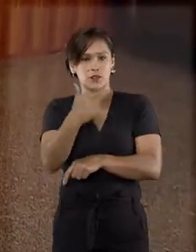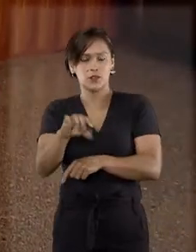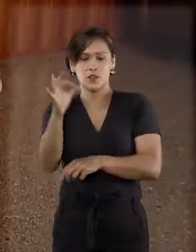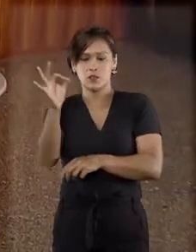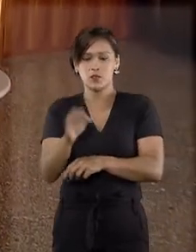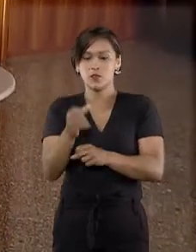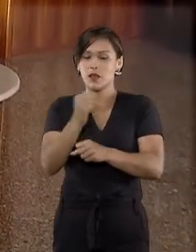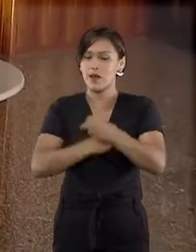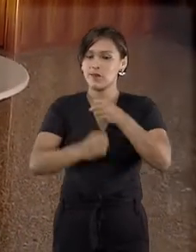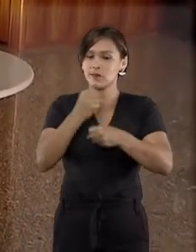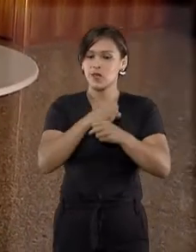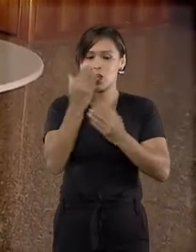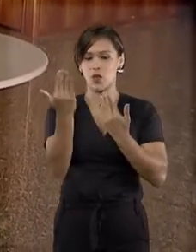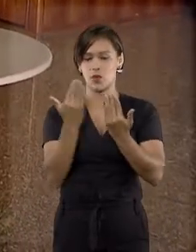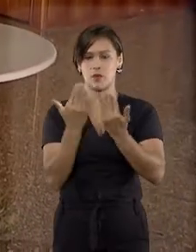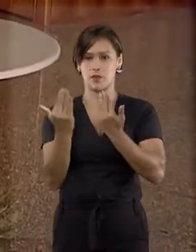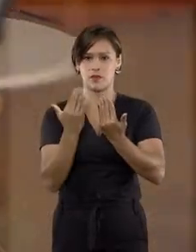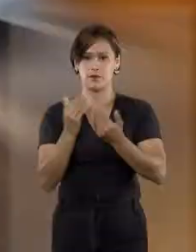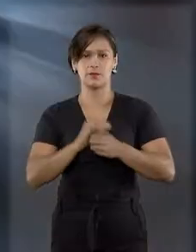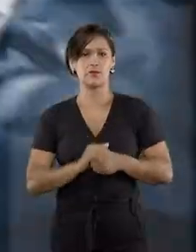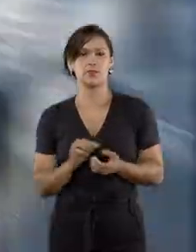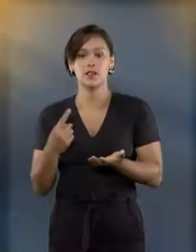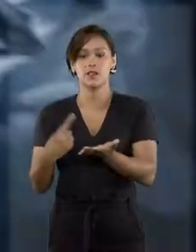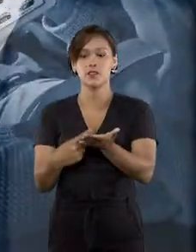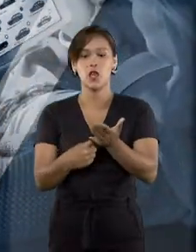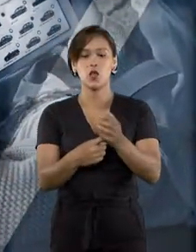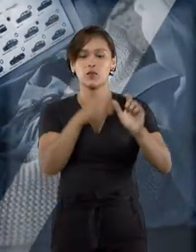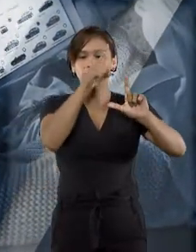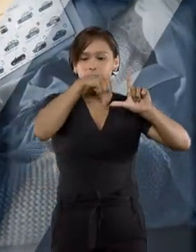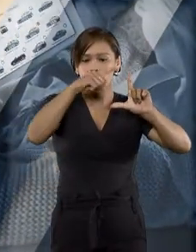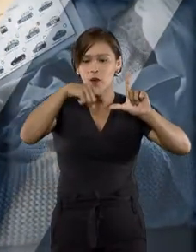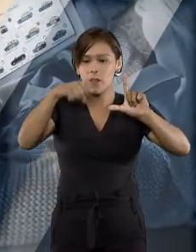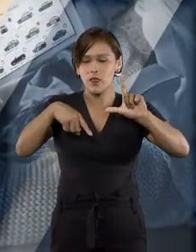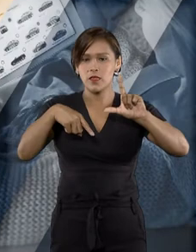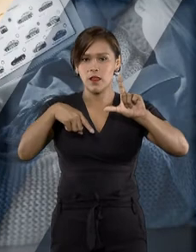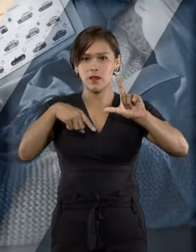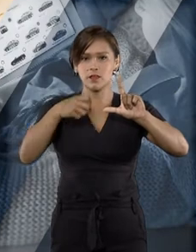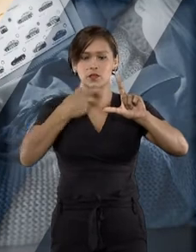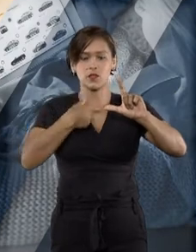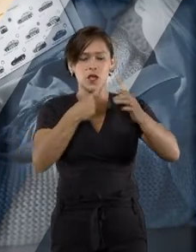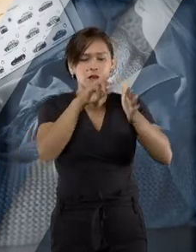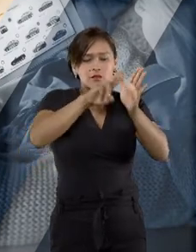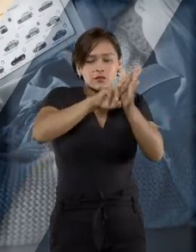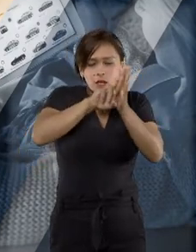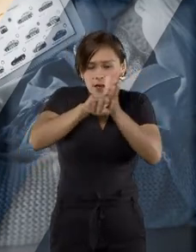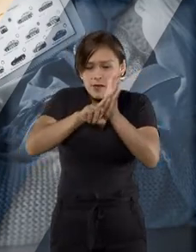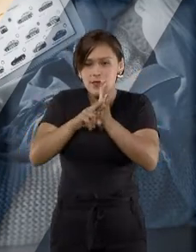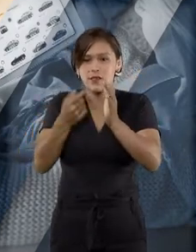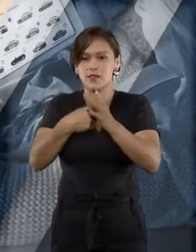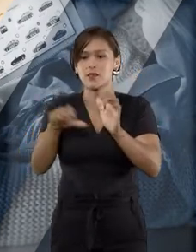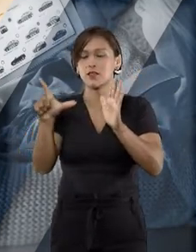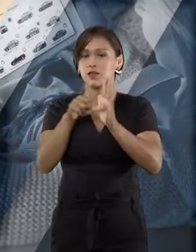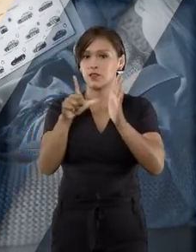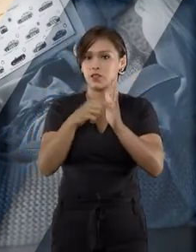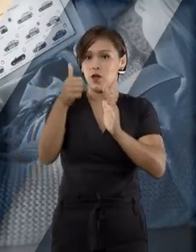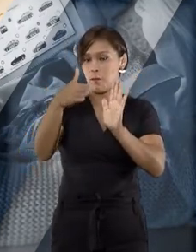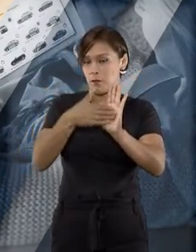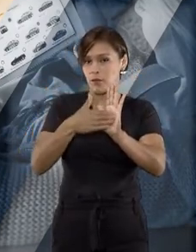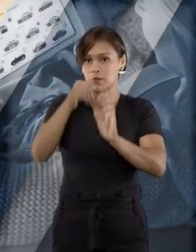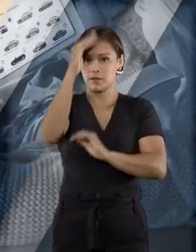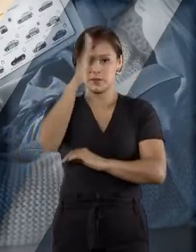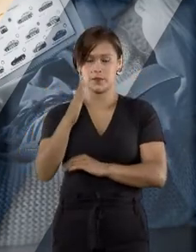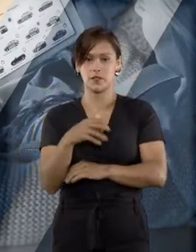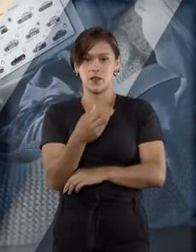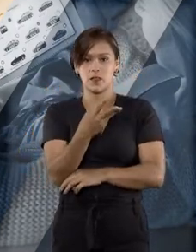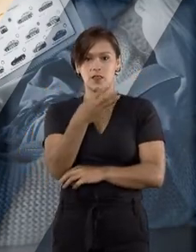em relação ao ano anterior. De acordo com dados do relatório Neotrust, uma espécie de censo do varejo digital brasileiro,